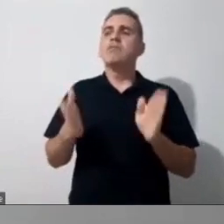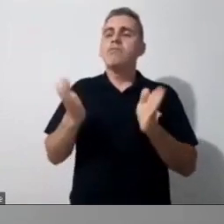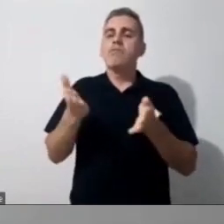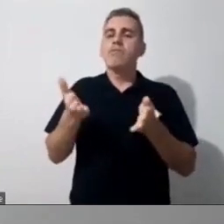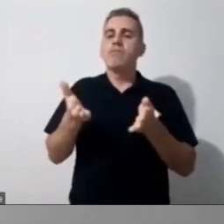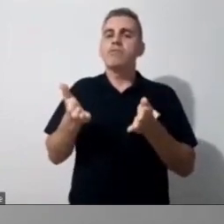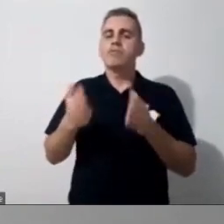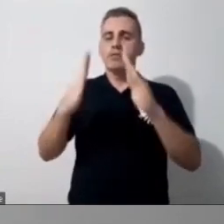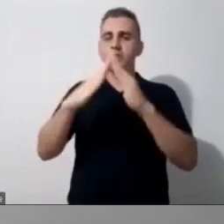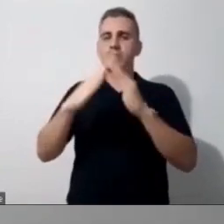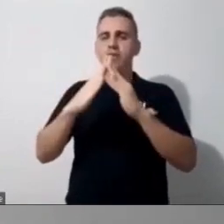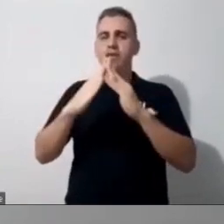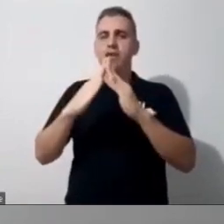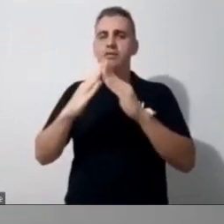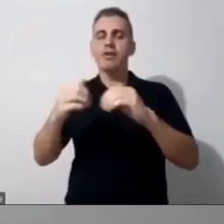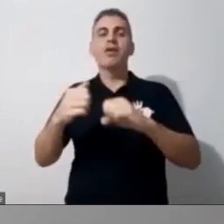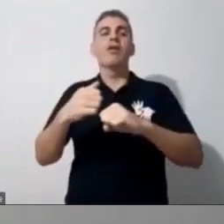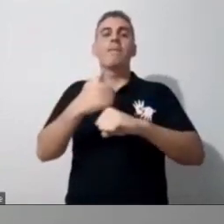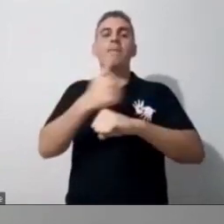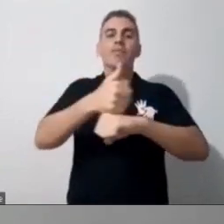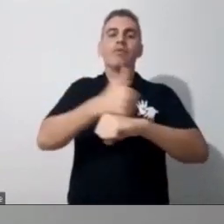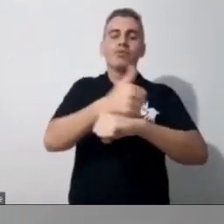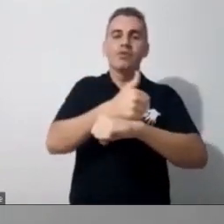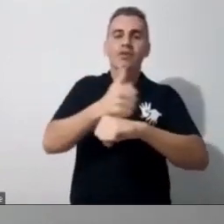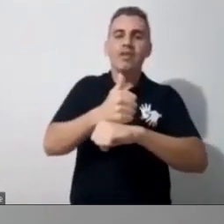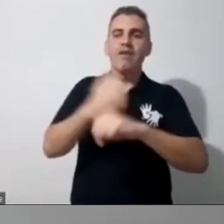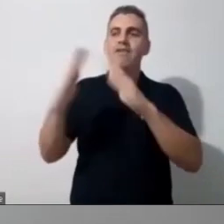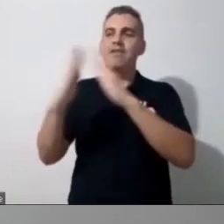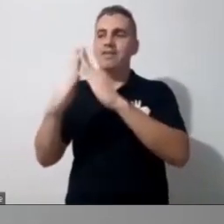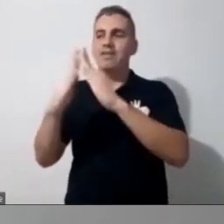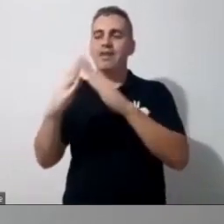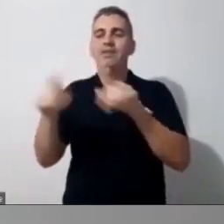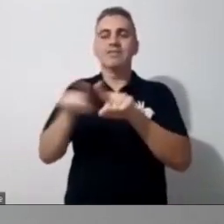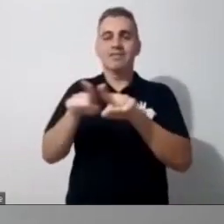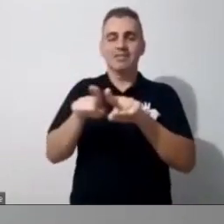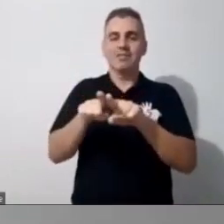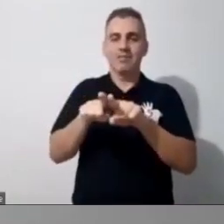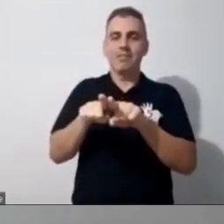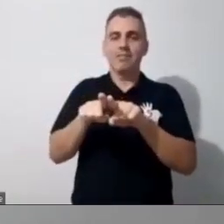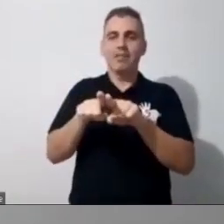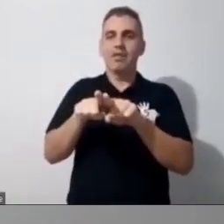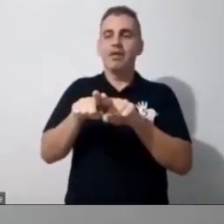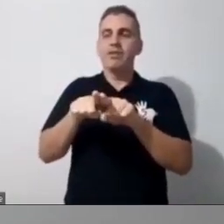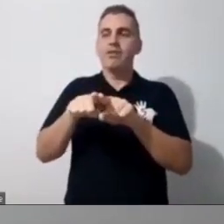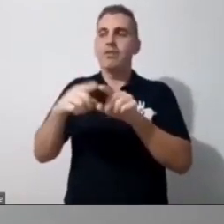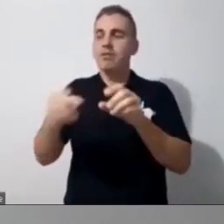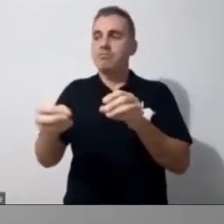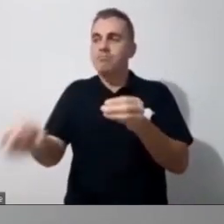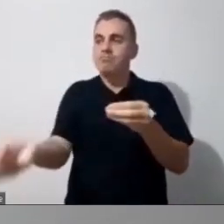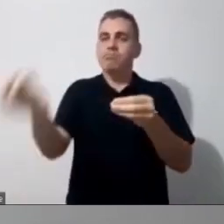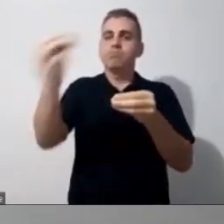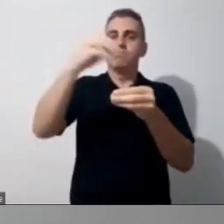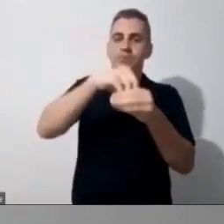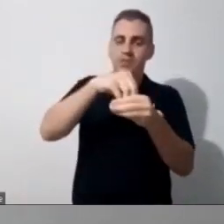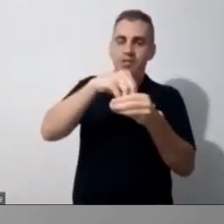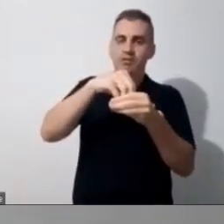profissional, nesse momento de pandemia, onde tu acaba trazendo, né, a escola para dentro da tua casa, e de